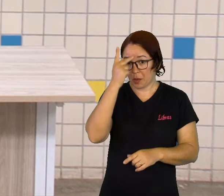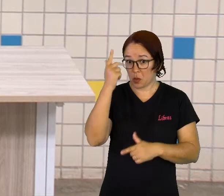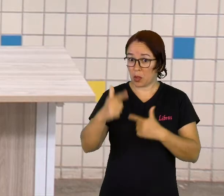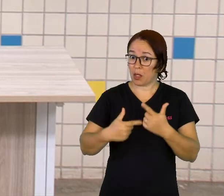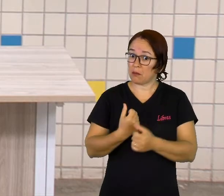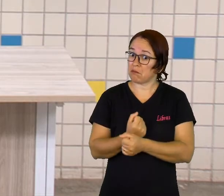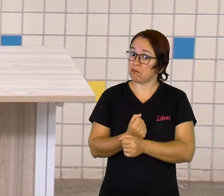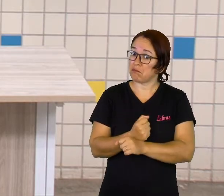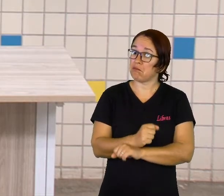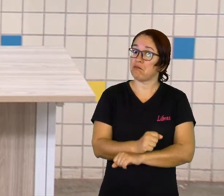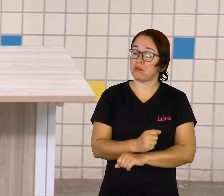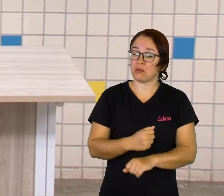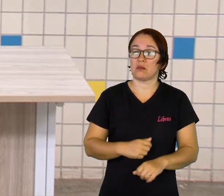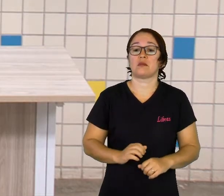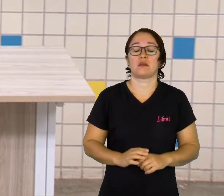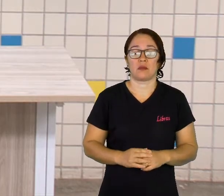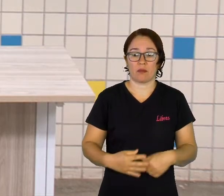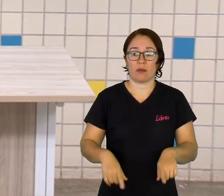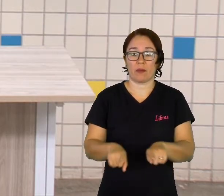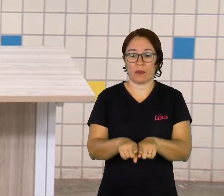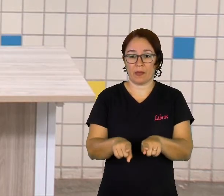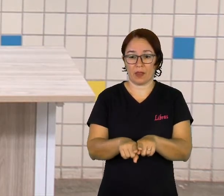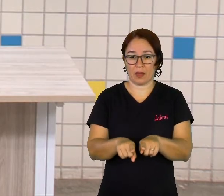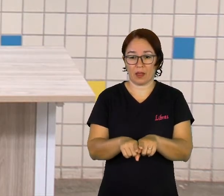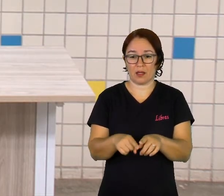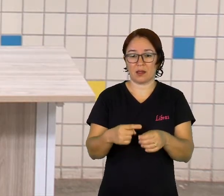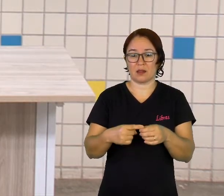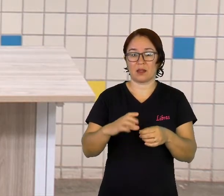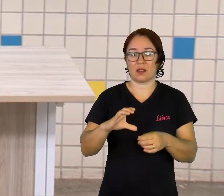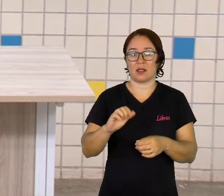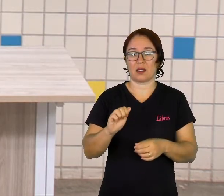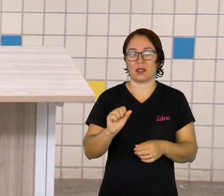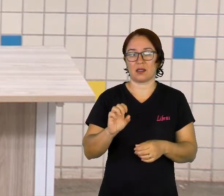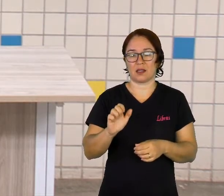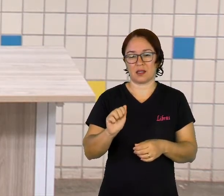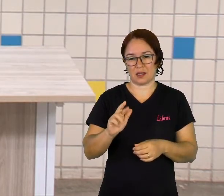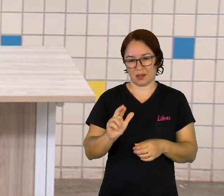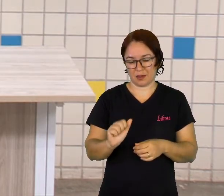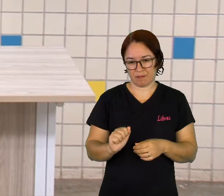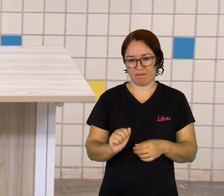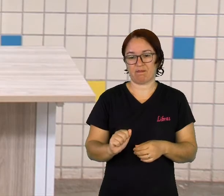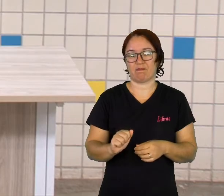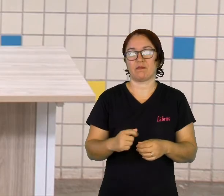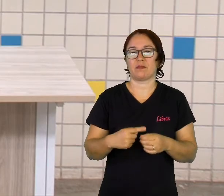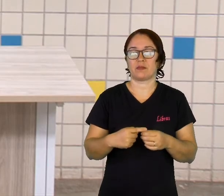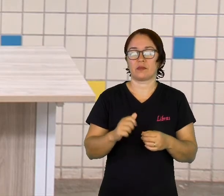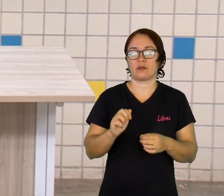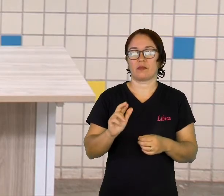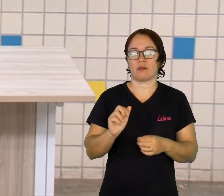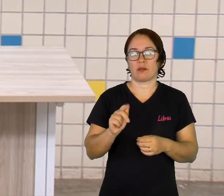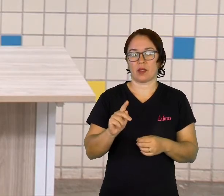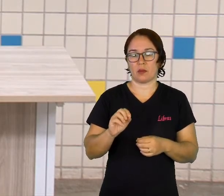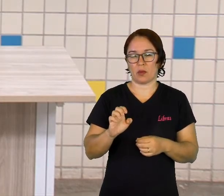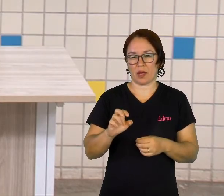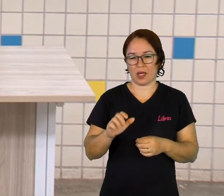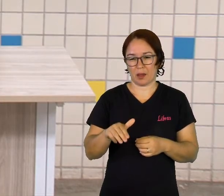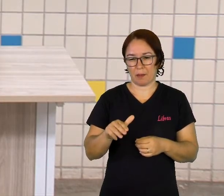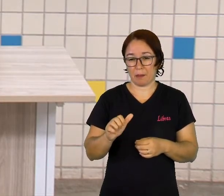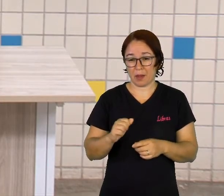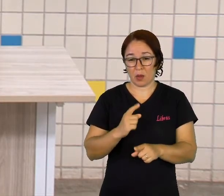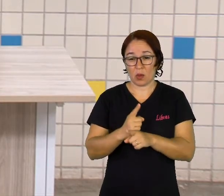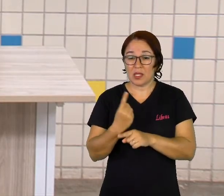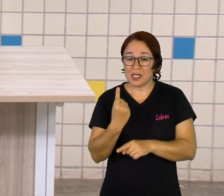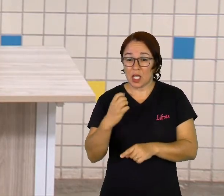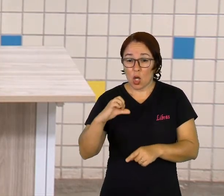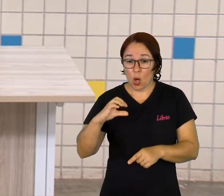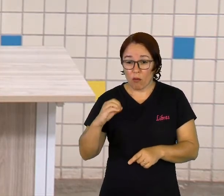quantidade de casos, seguido por Caseara, que vocês devem conhecer, Arapaema, com 190 casos.